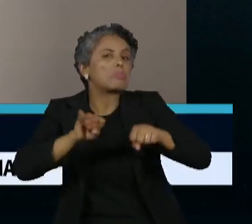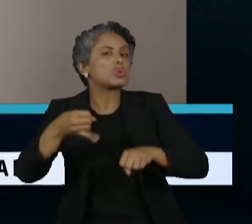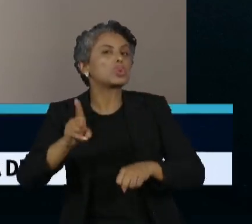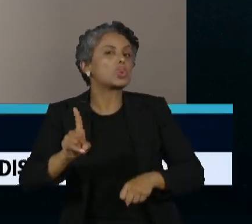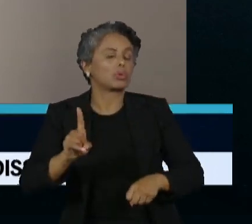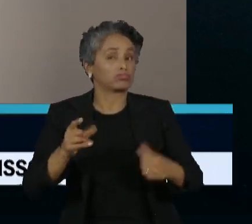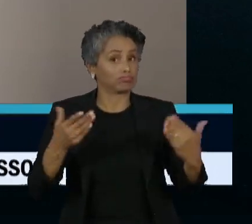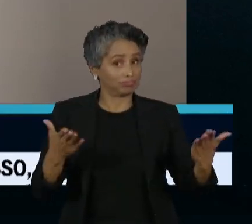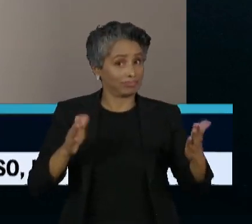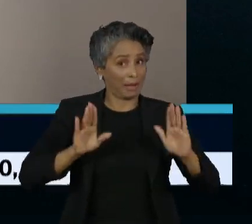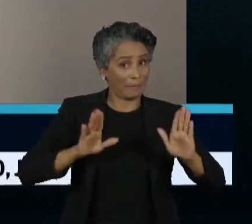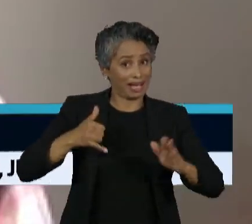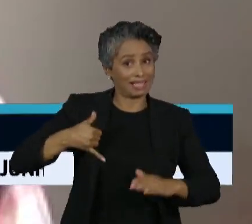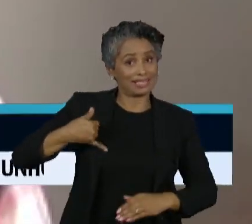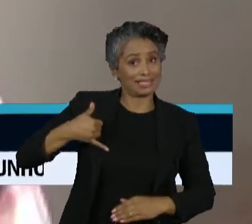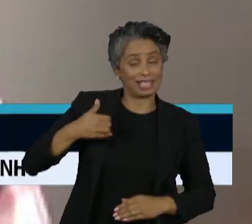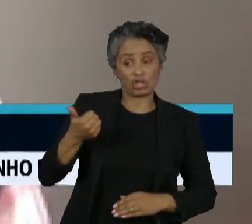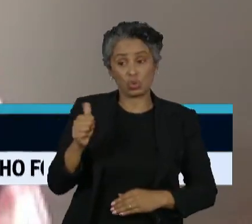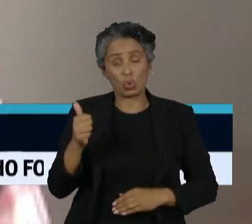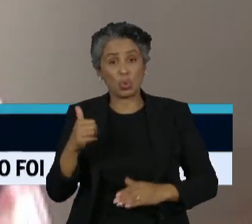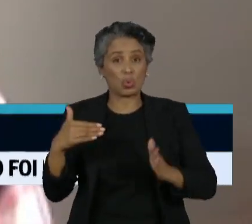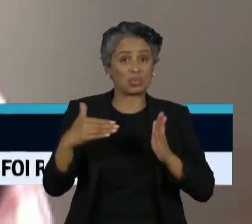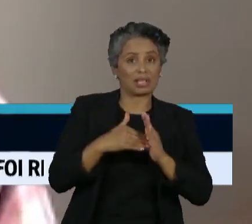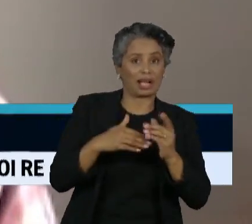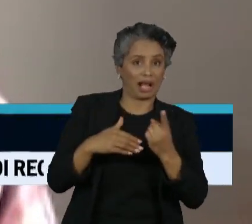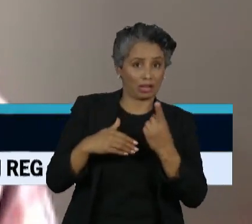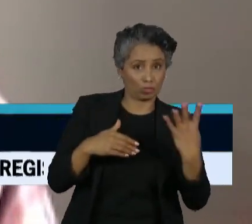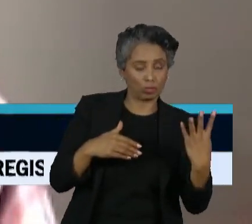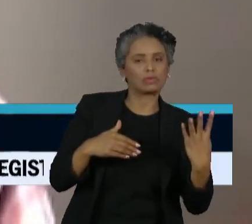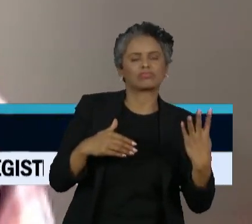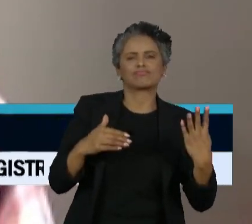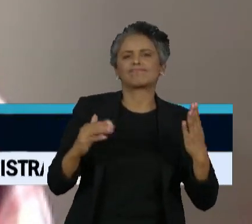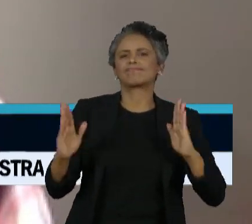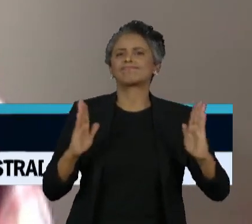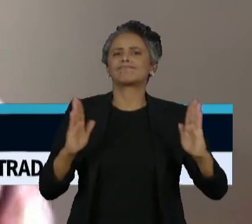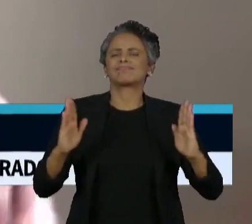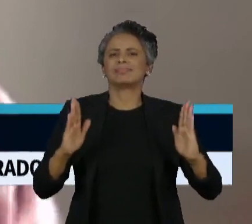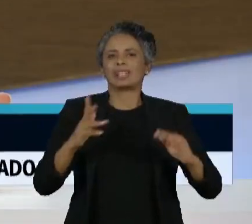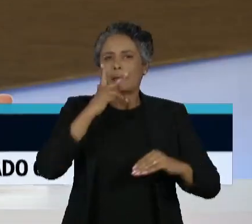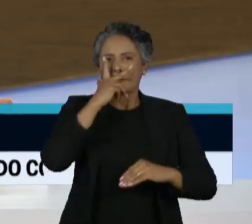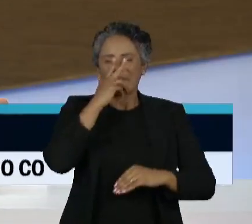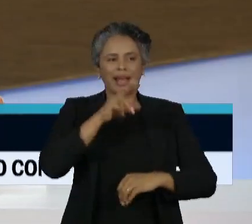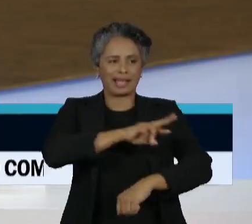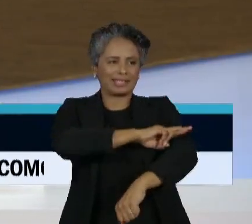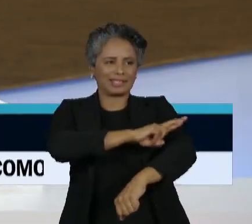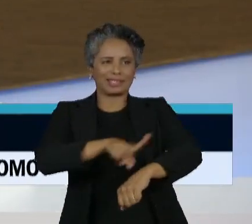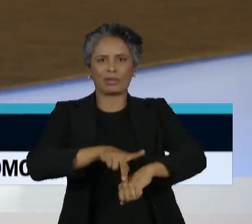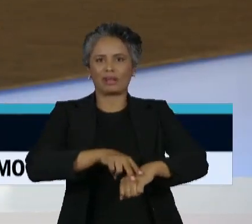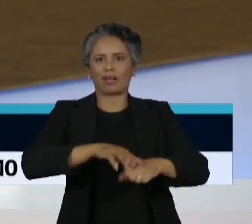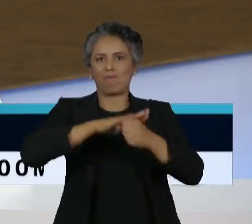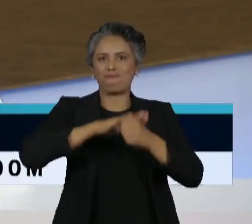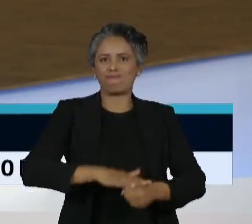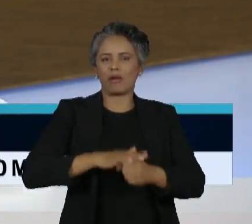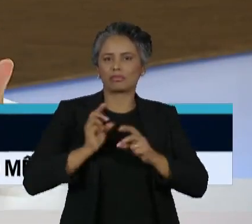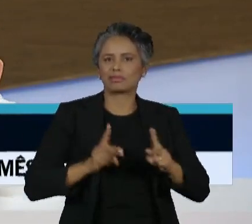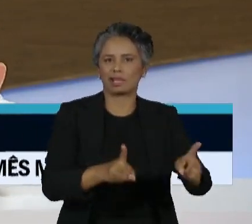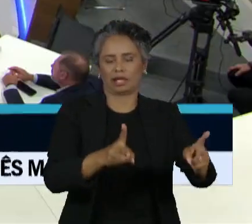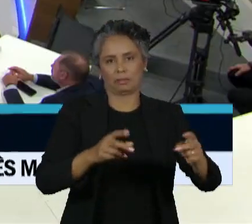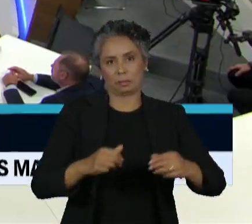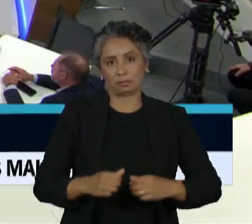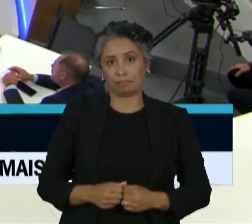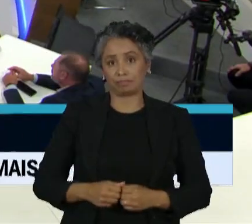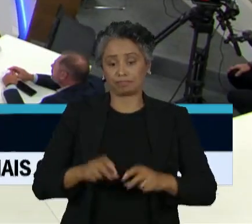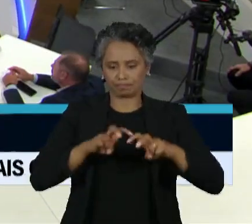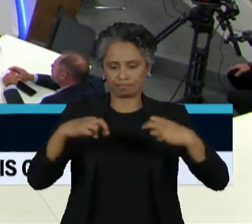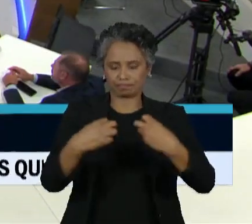11, 12, 13, 14 anos, essa diferença, a desigualdade racial já estaria presente. Em abril, durante uma entrevista ao programa